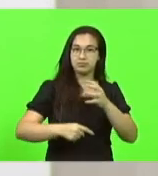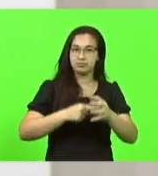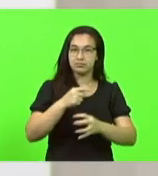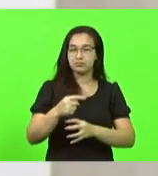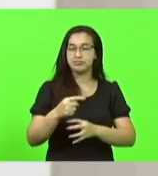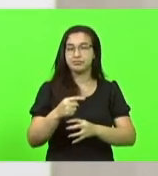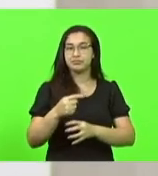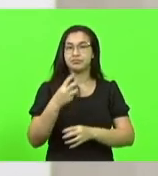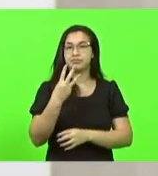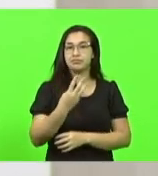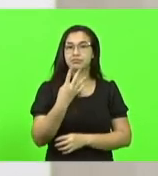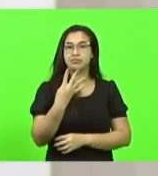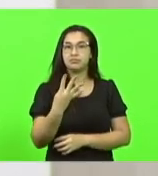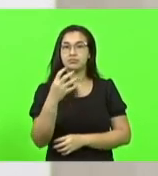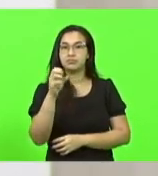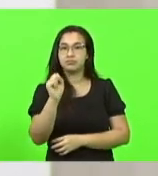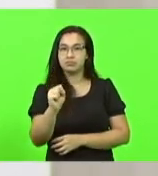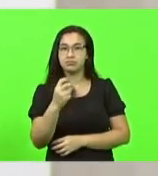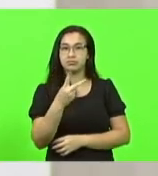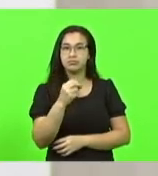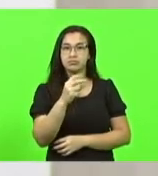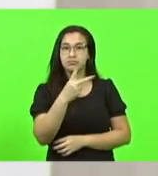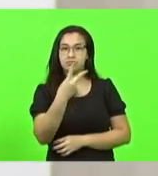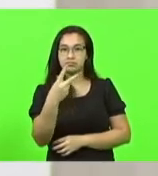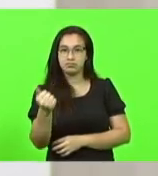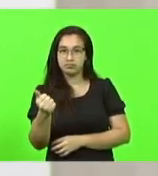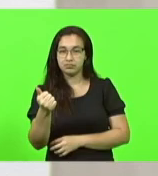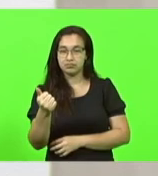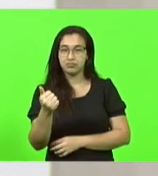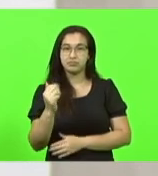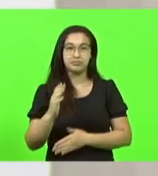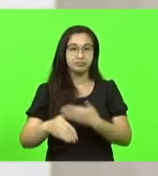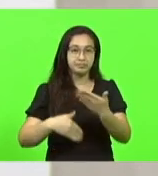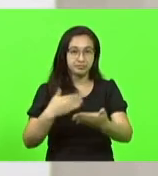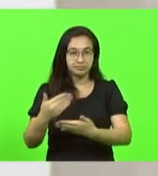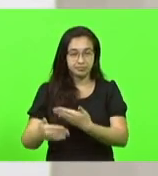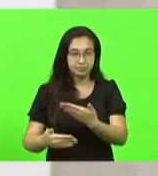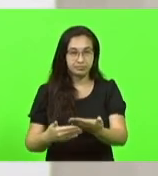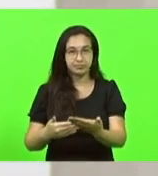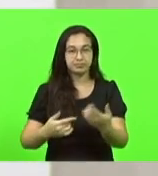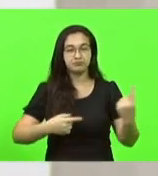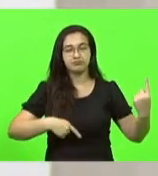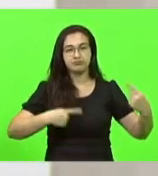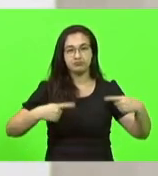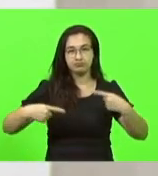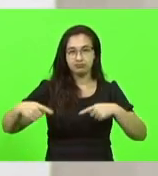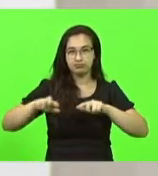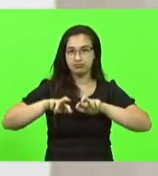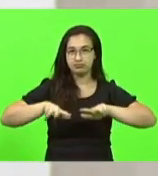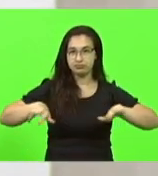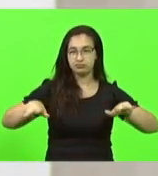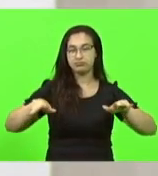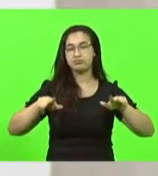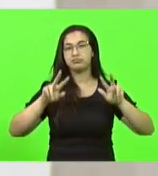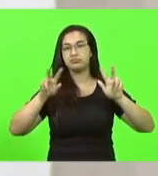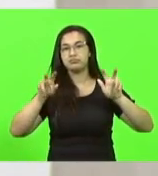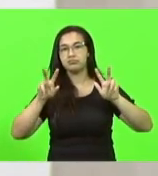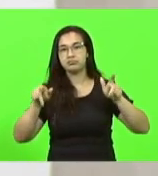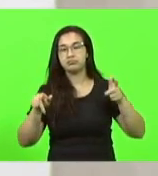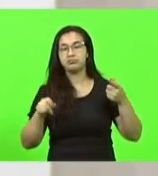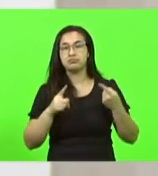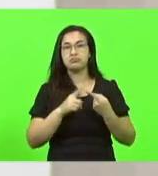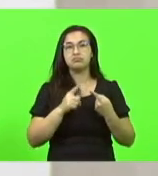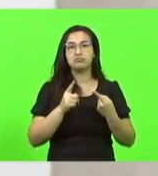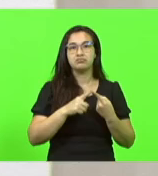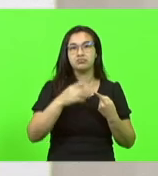348-2021. Após ter discutido pelo senhor deputado Ismael dos Santos,